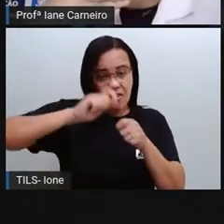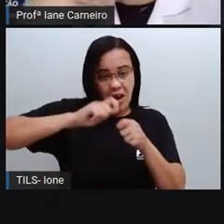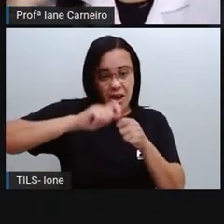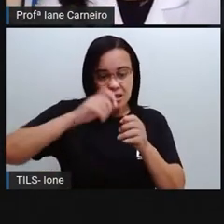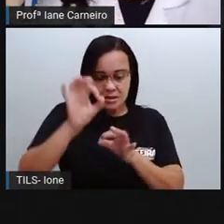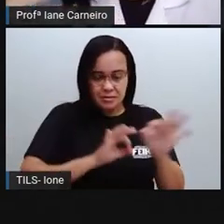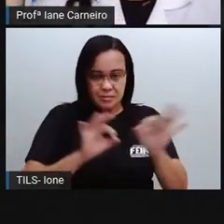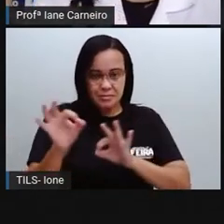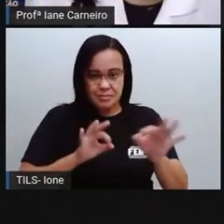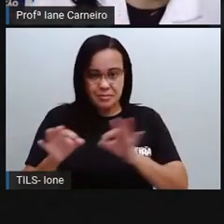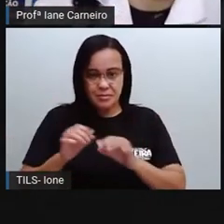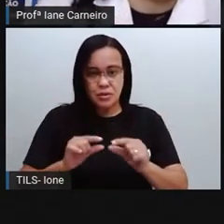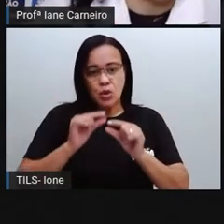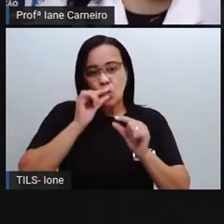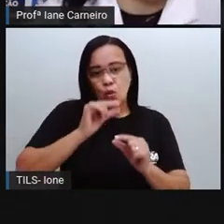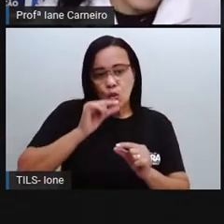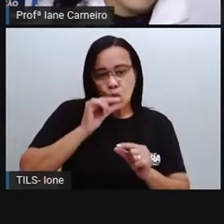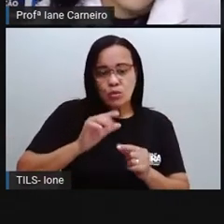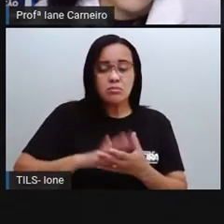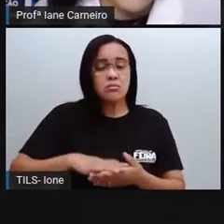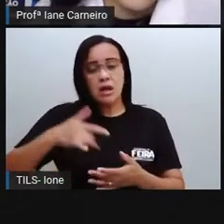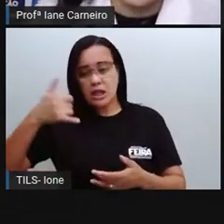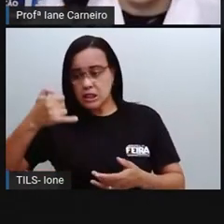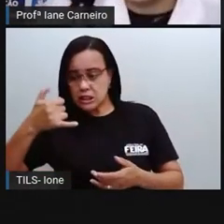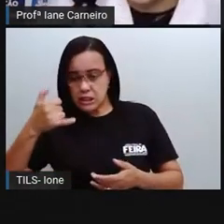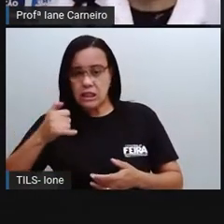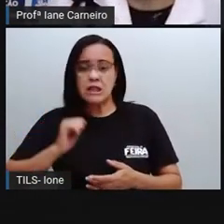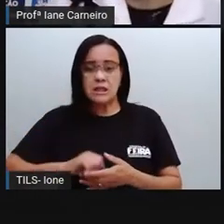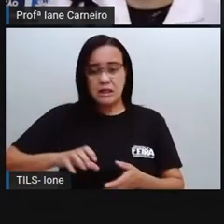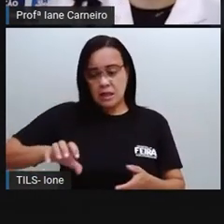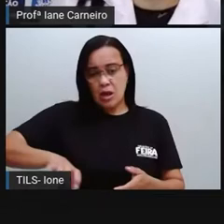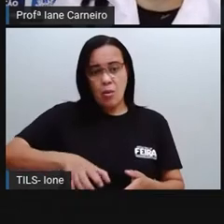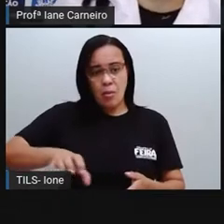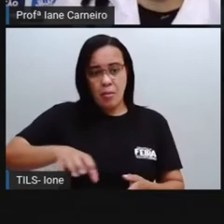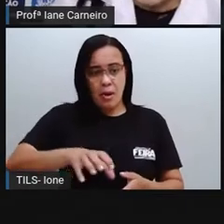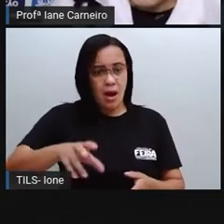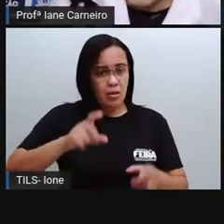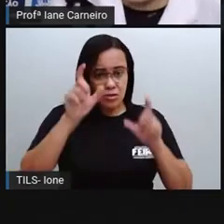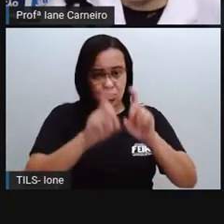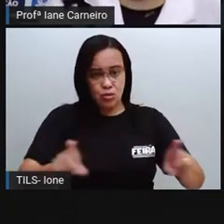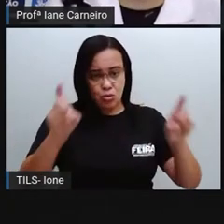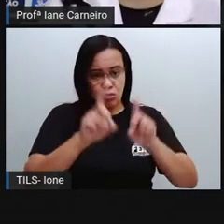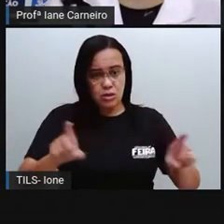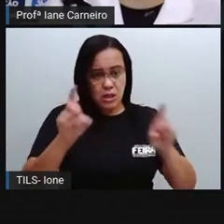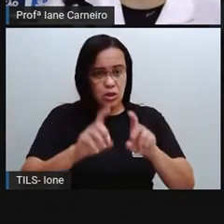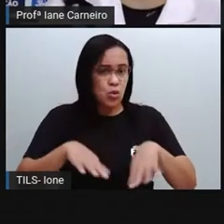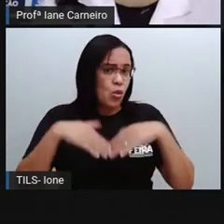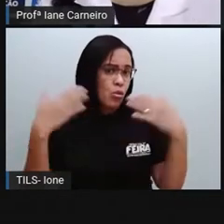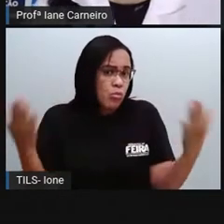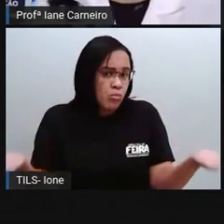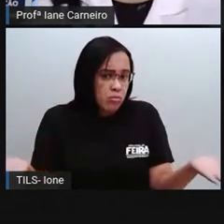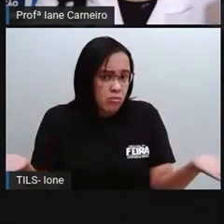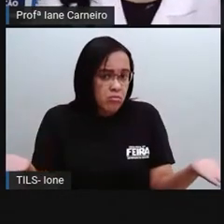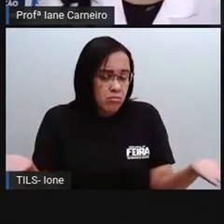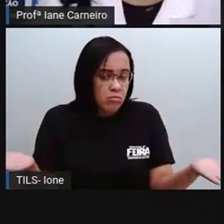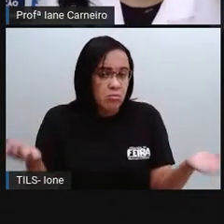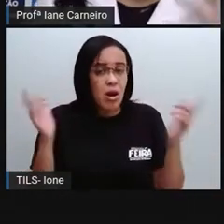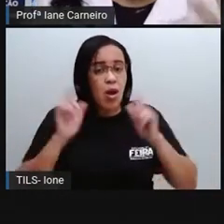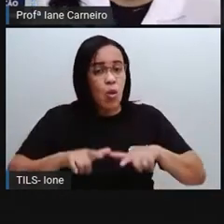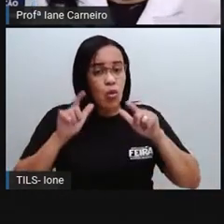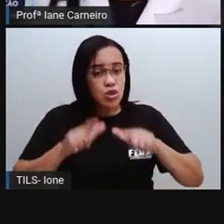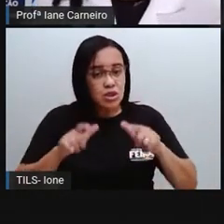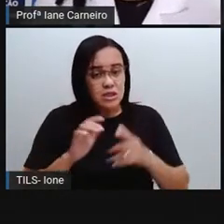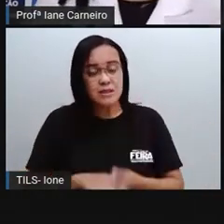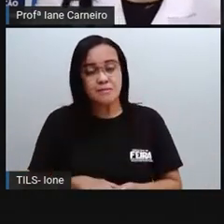sabe de onde é que vem esse plástico? Sabe? E aí, olha só, quem